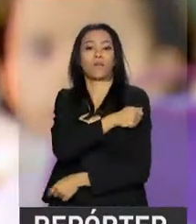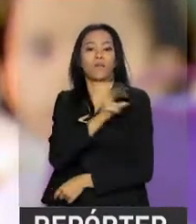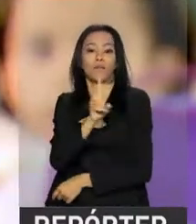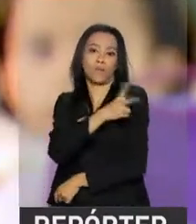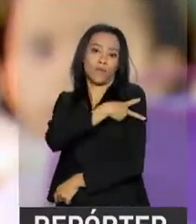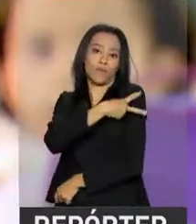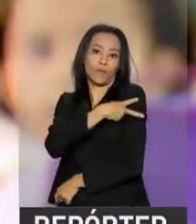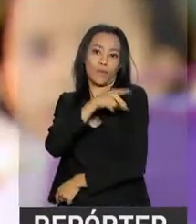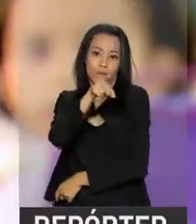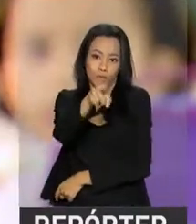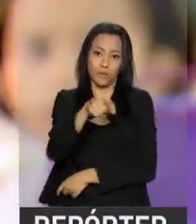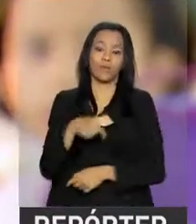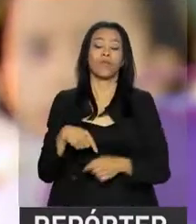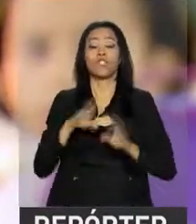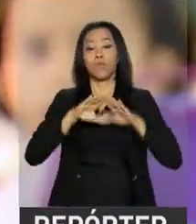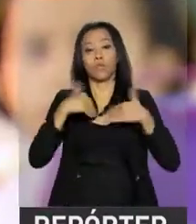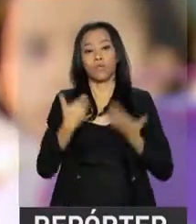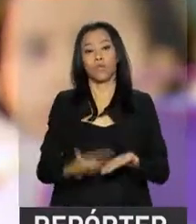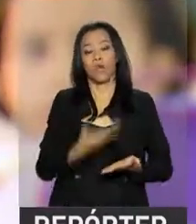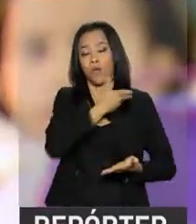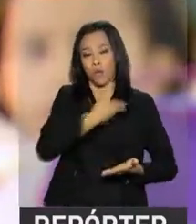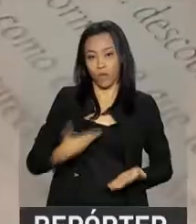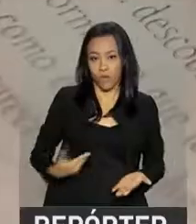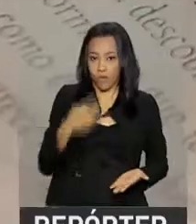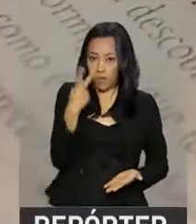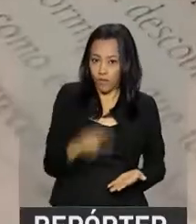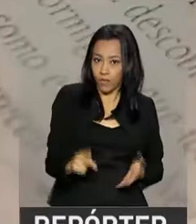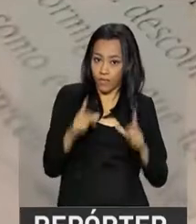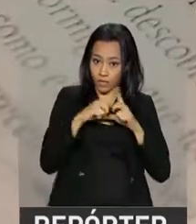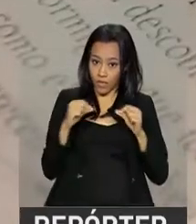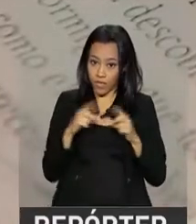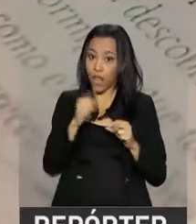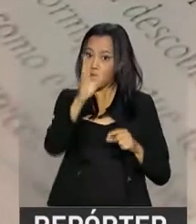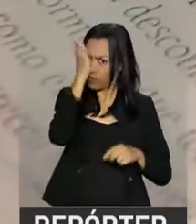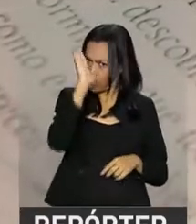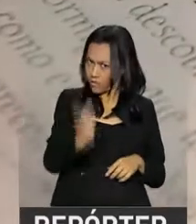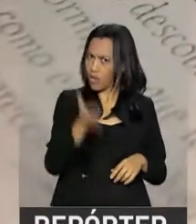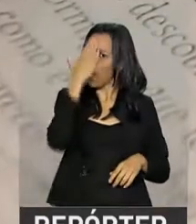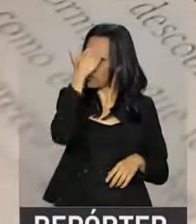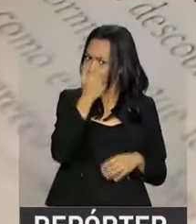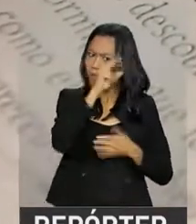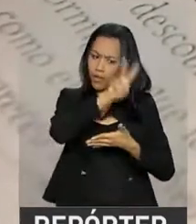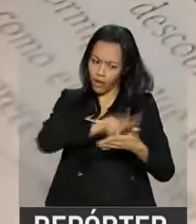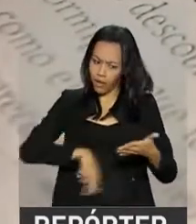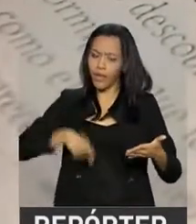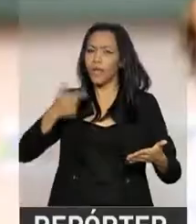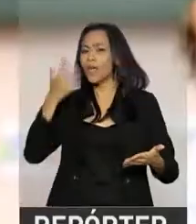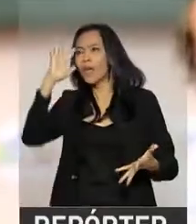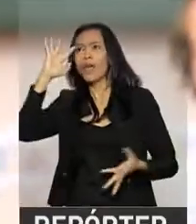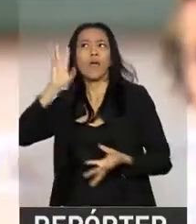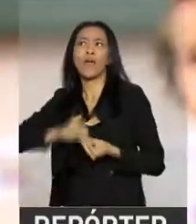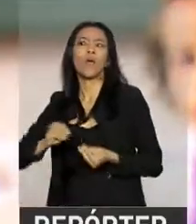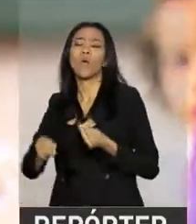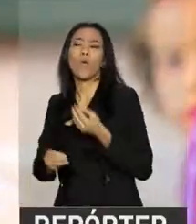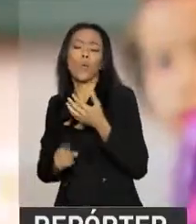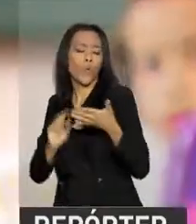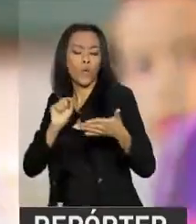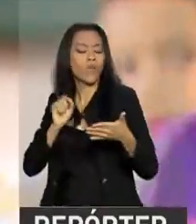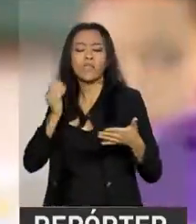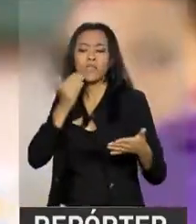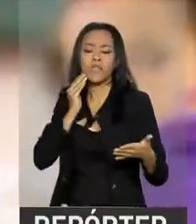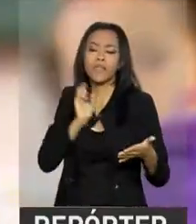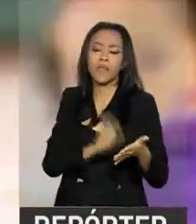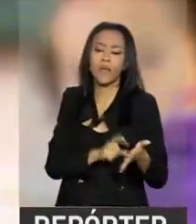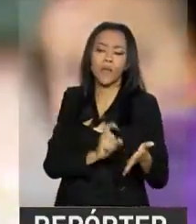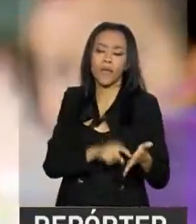do ensino fundamental de uma escola pública de Brasília. Ela já sabe ler e interpretar textos. O você entendeu dessa história?